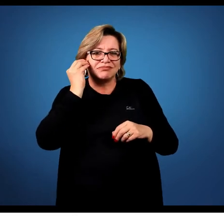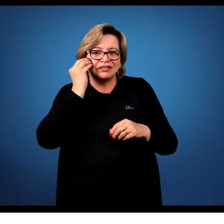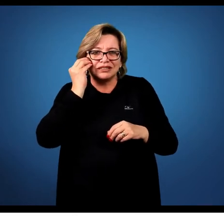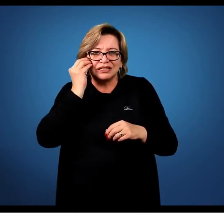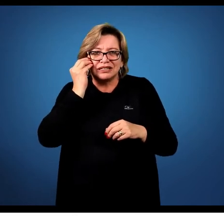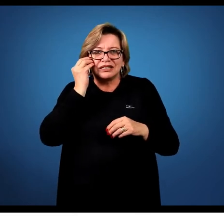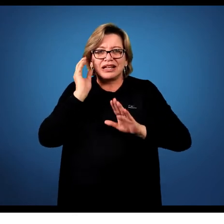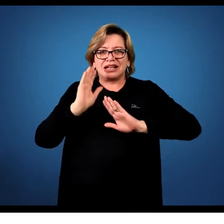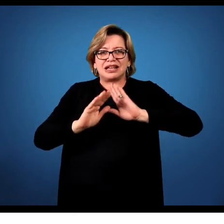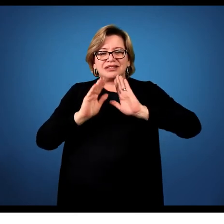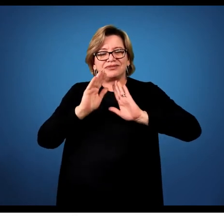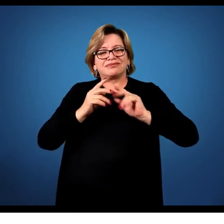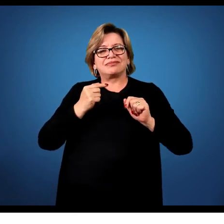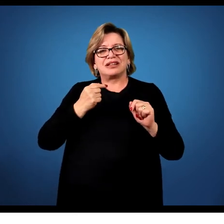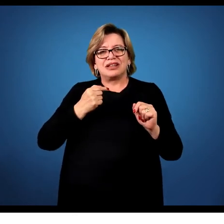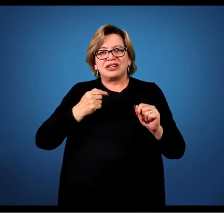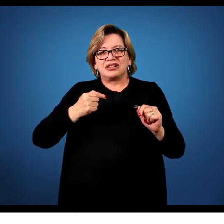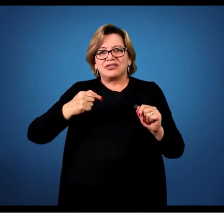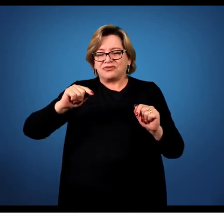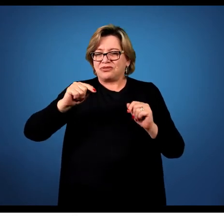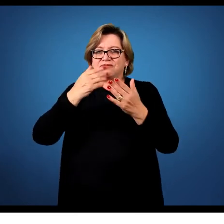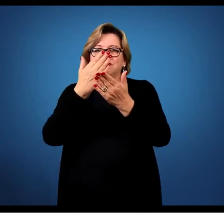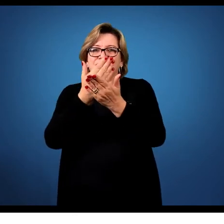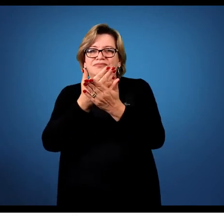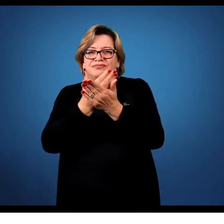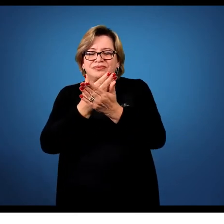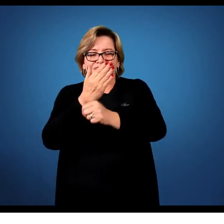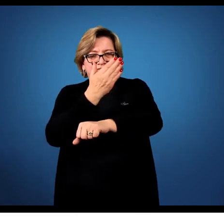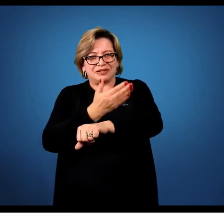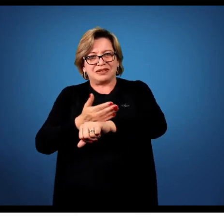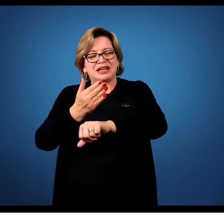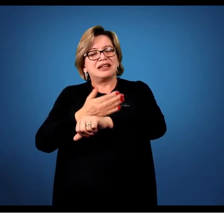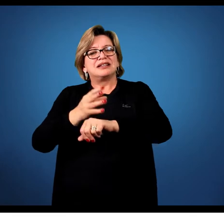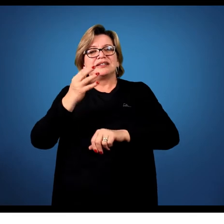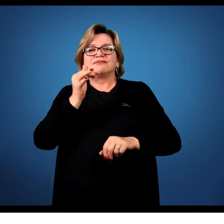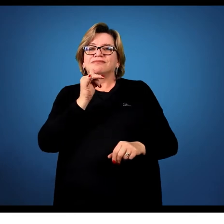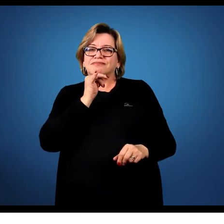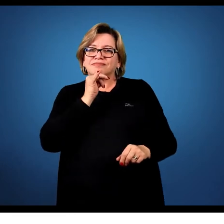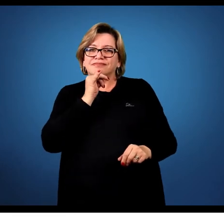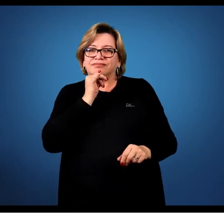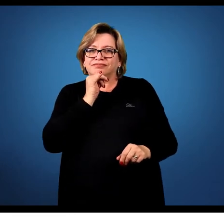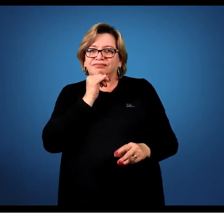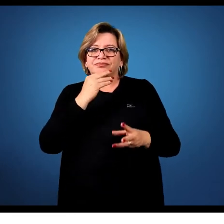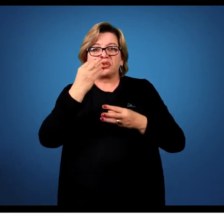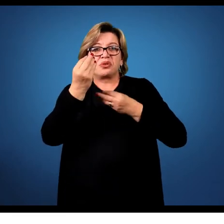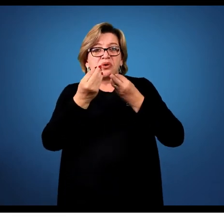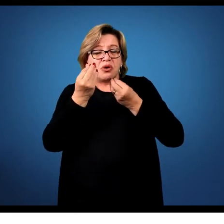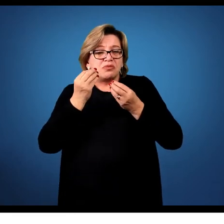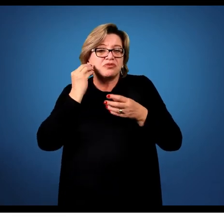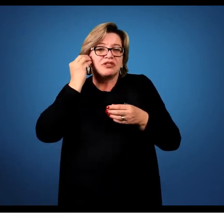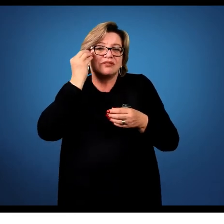vou para uma aula, vou para uma aula prática, um exemplo. Entende? A forma com que eu vou vivenciar e experienciar